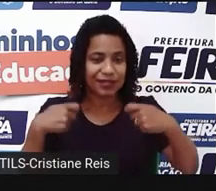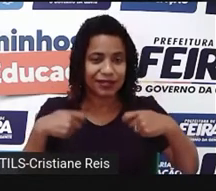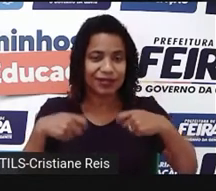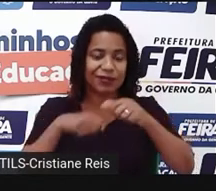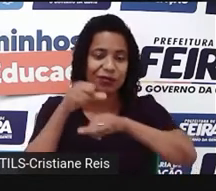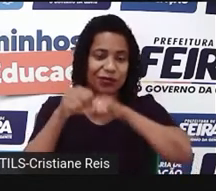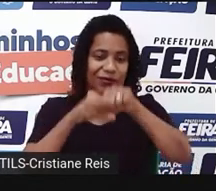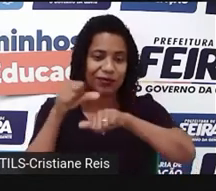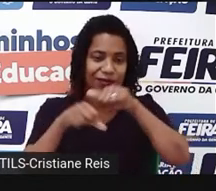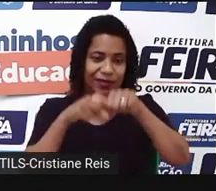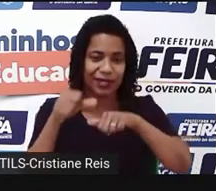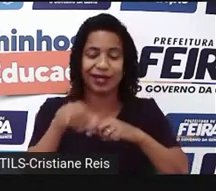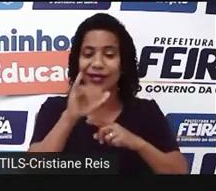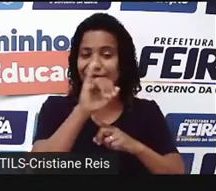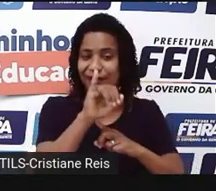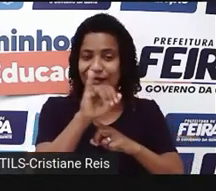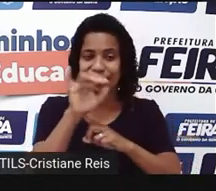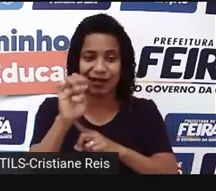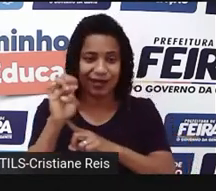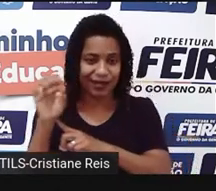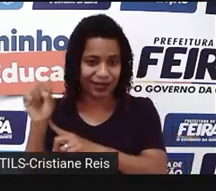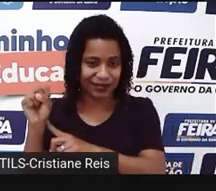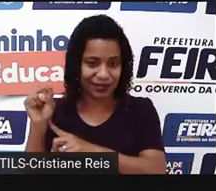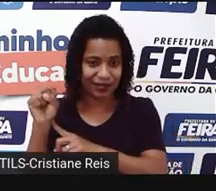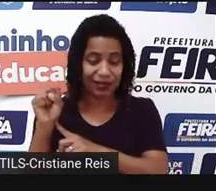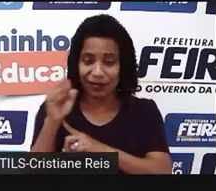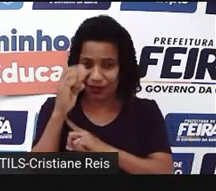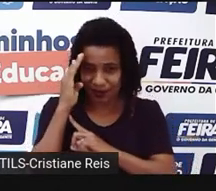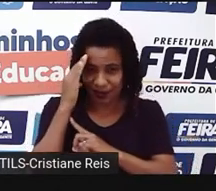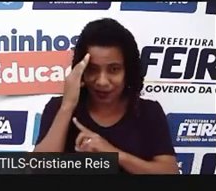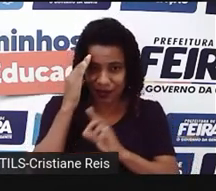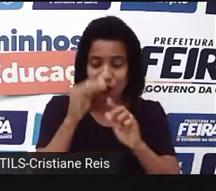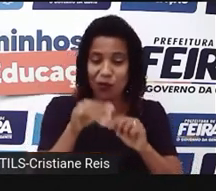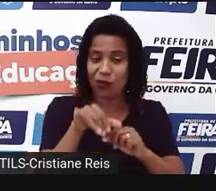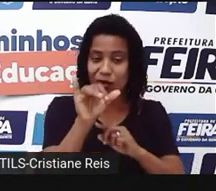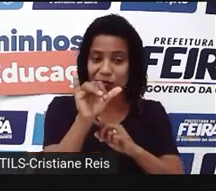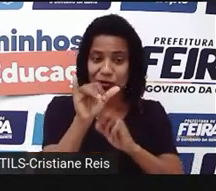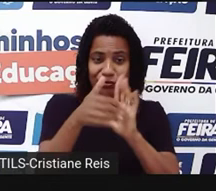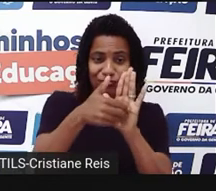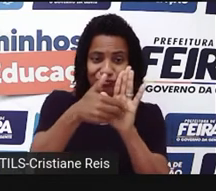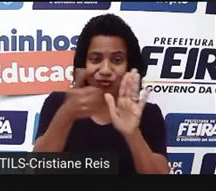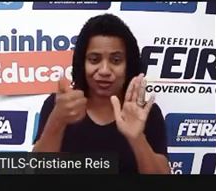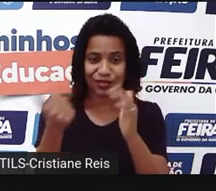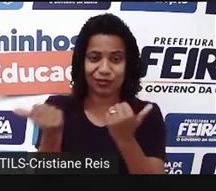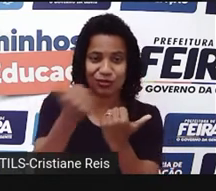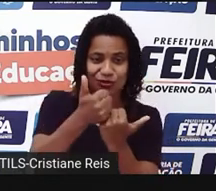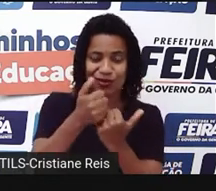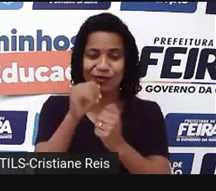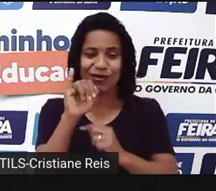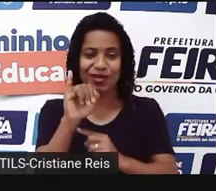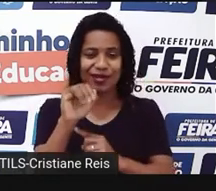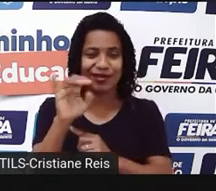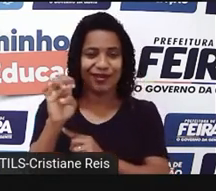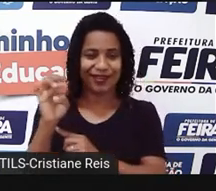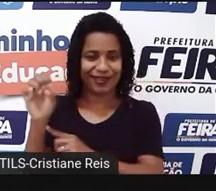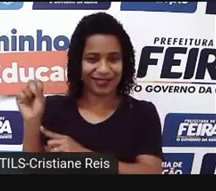para i, e, s. Você retira o y e coloca i, e, s. Ok, students?